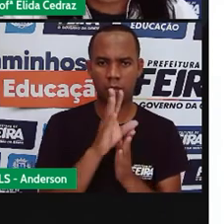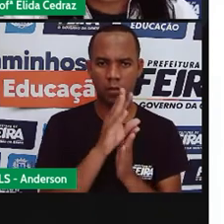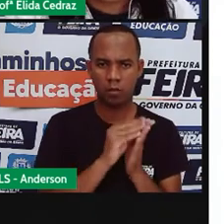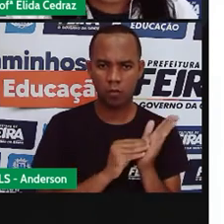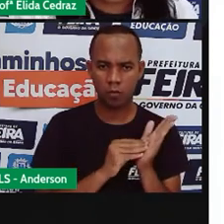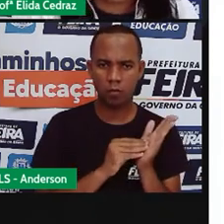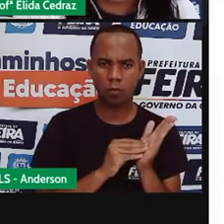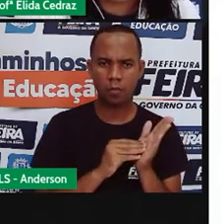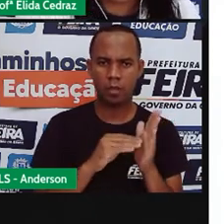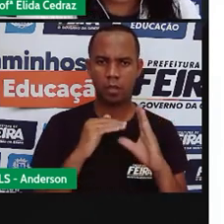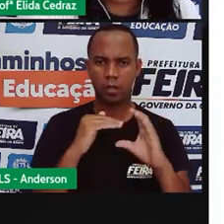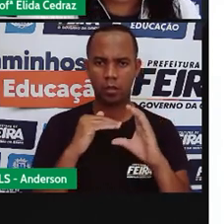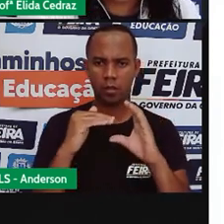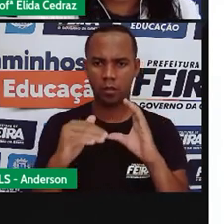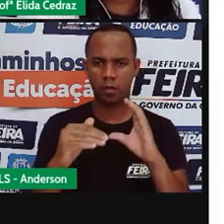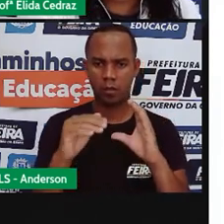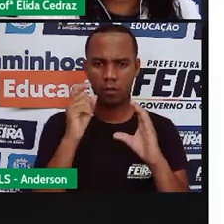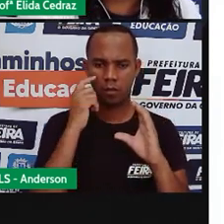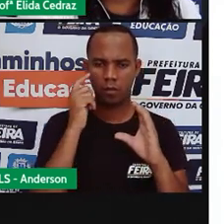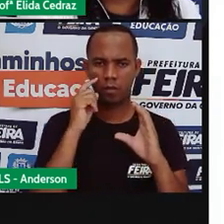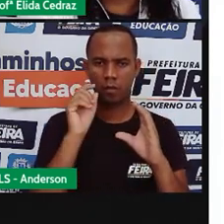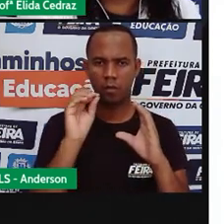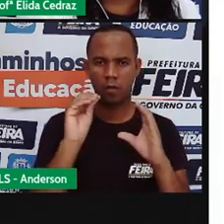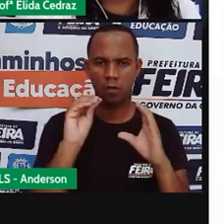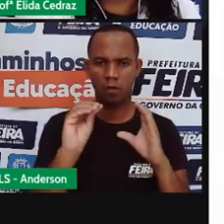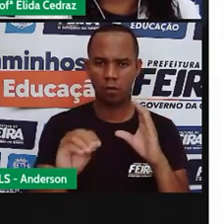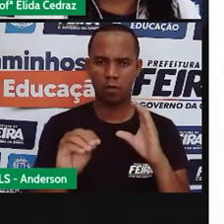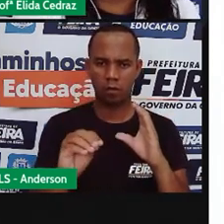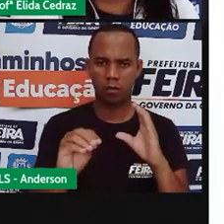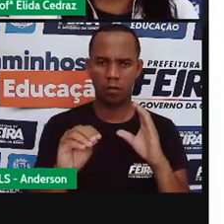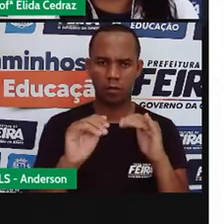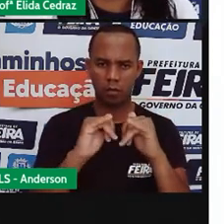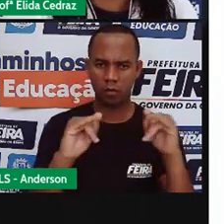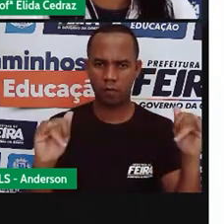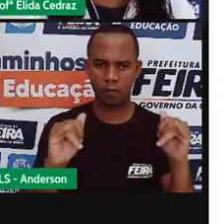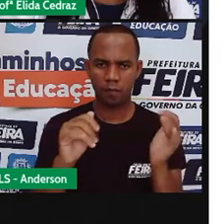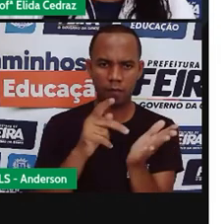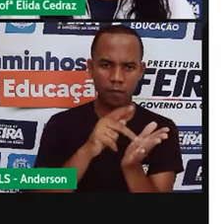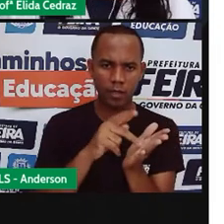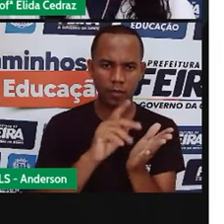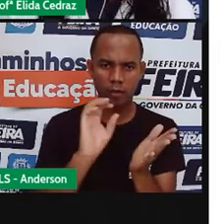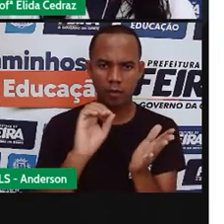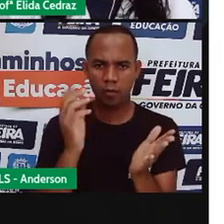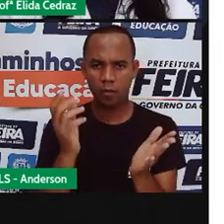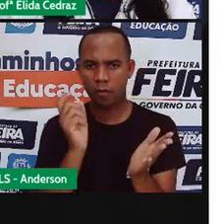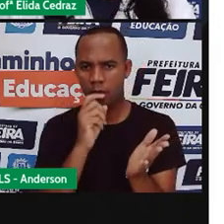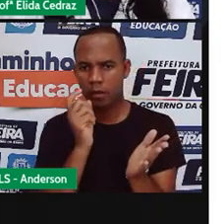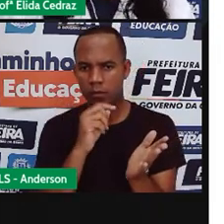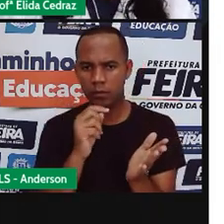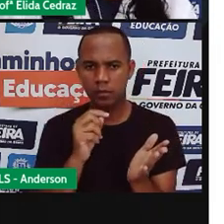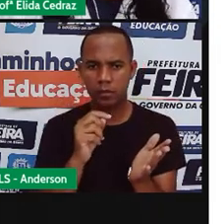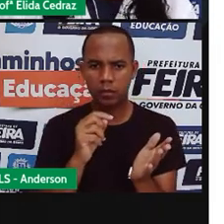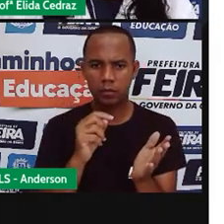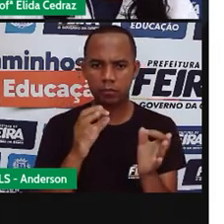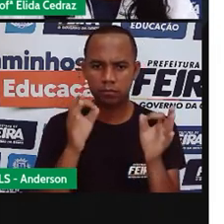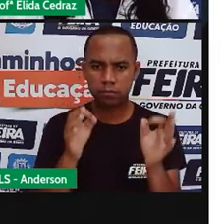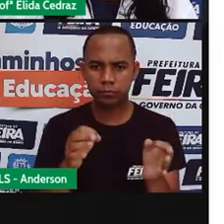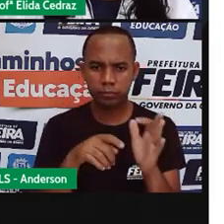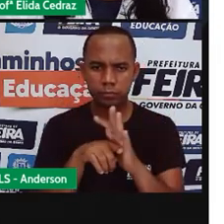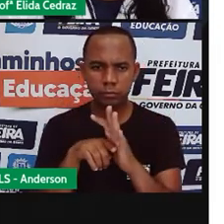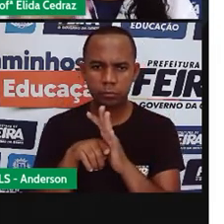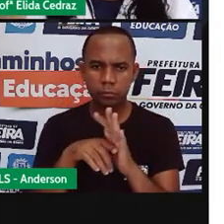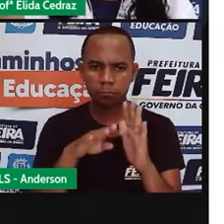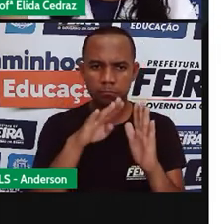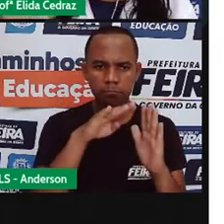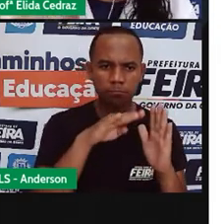mensagem e cola aqui a doutrina insira o texto da notícia aqui na mesma hora ele